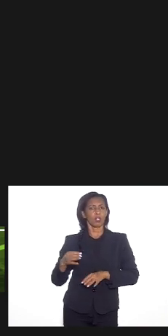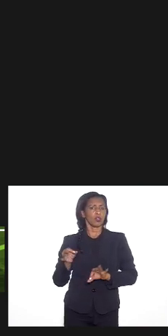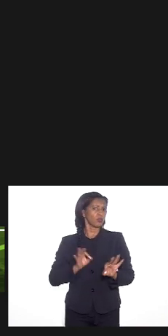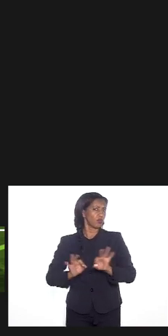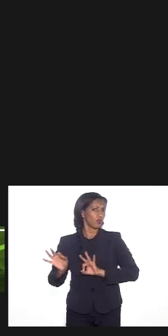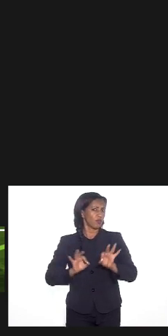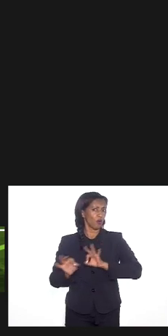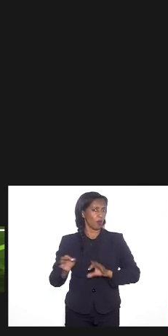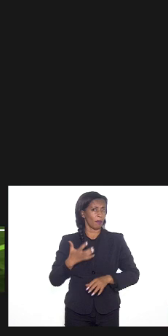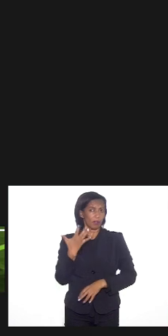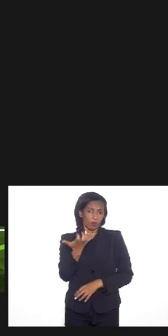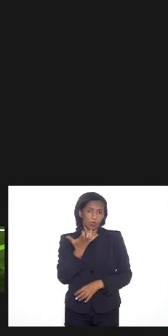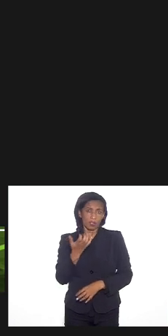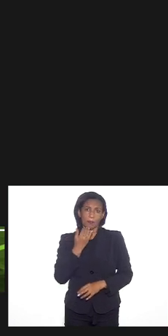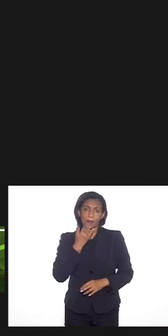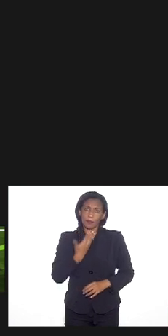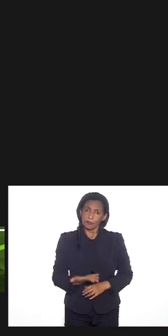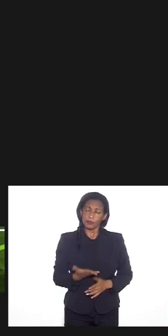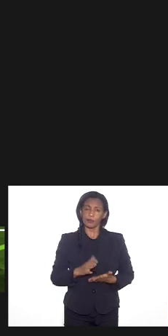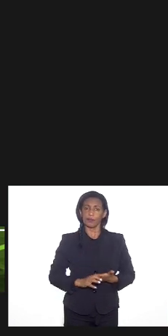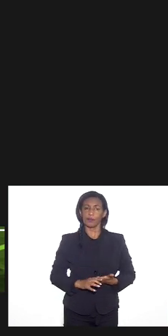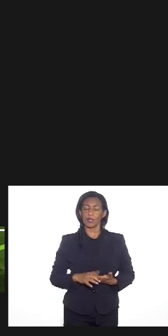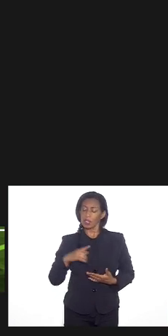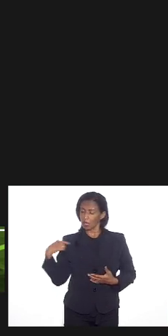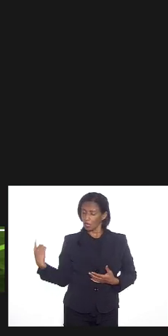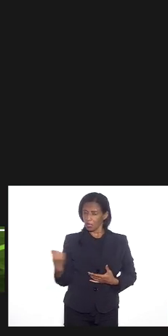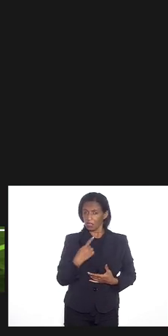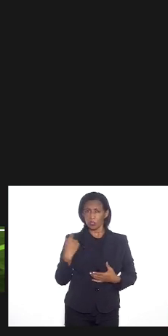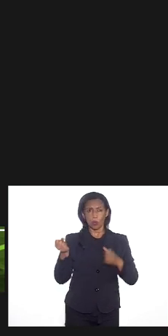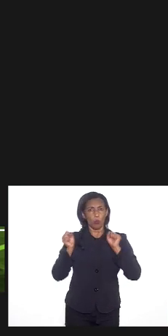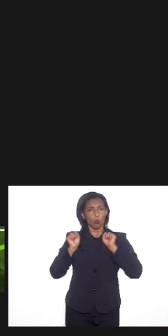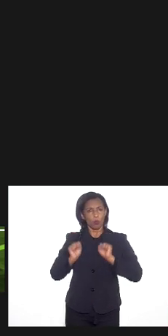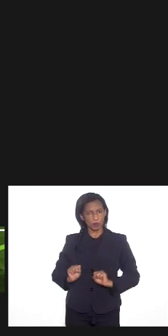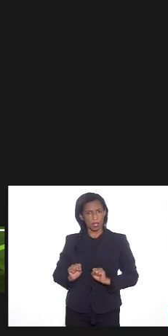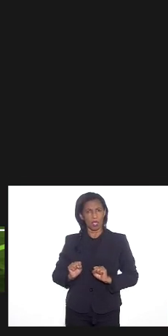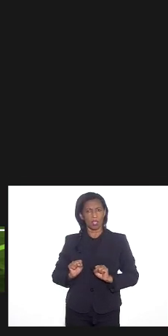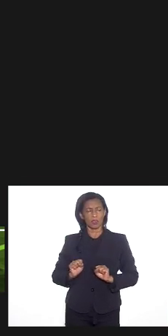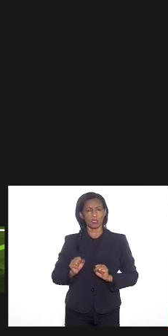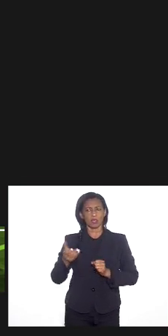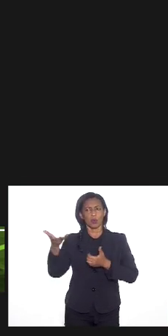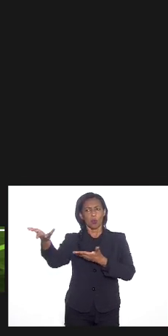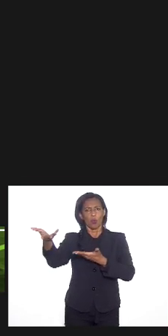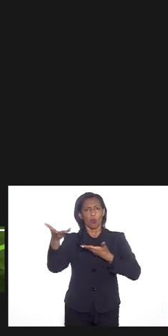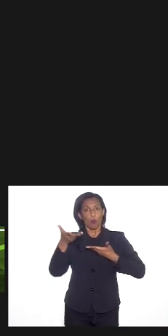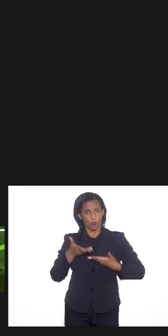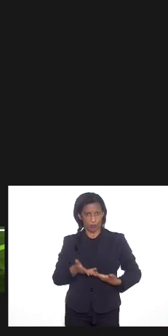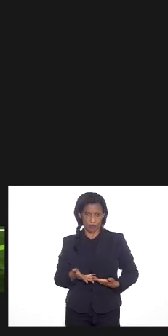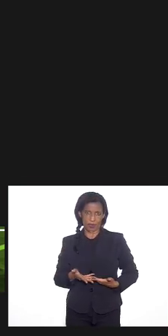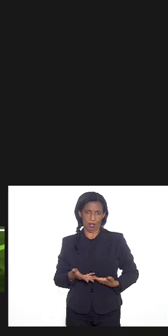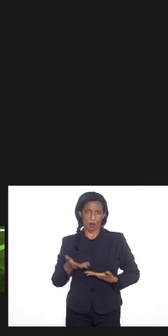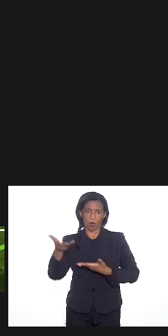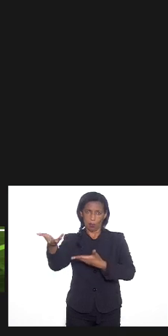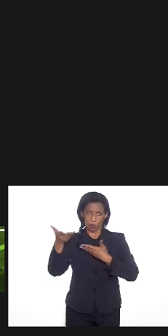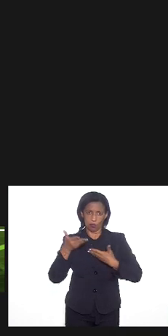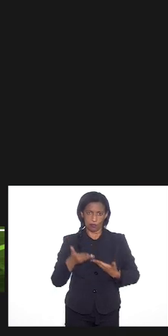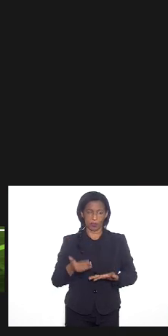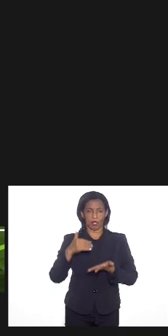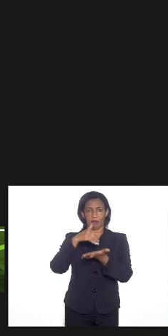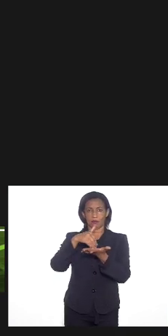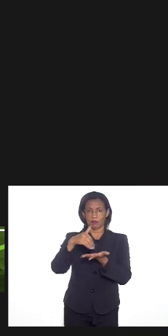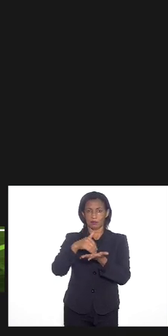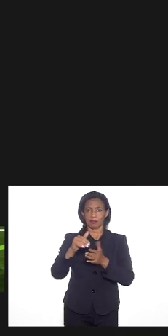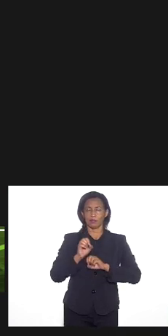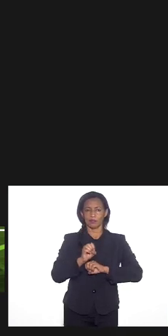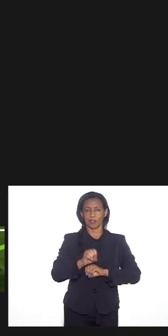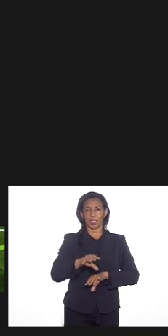queria sugerir isso que a gente pudesse convocar o Secretário de Educação convidar perdão convidar o Secretário